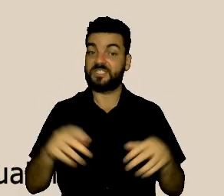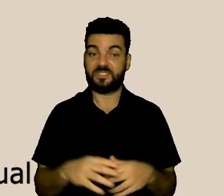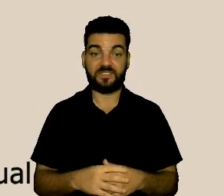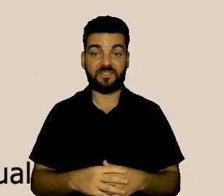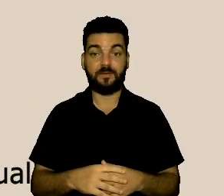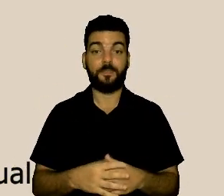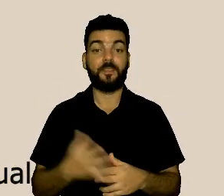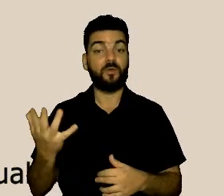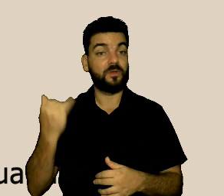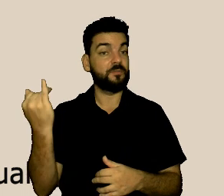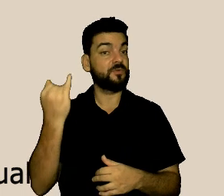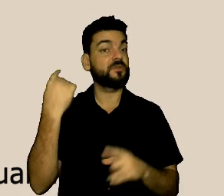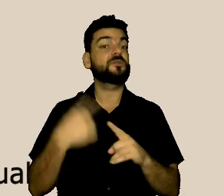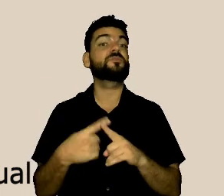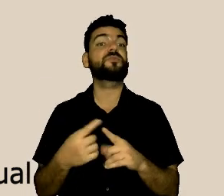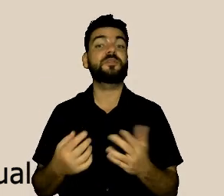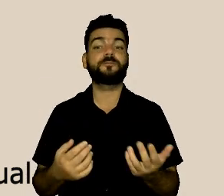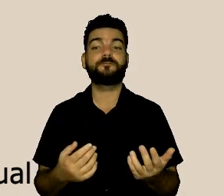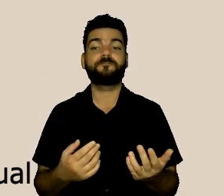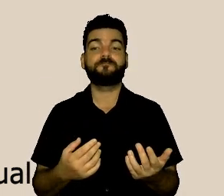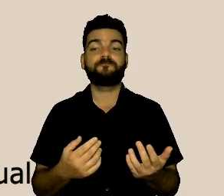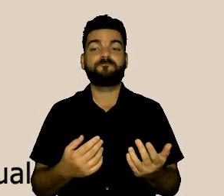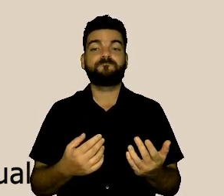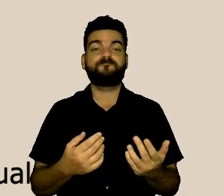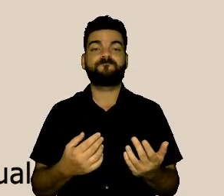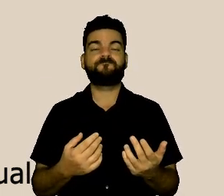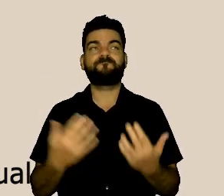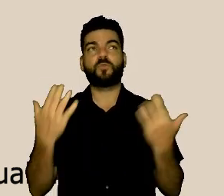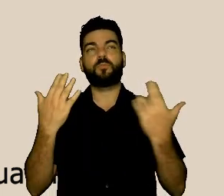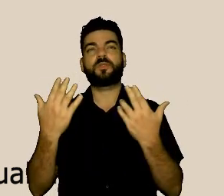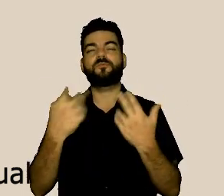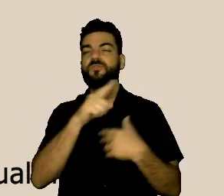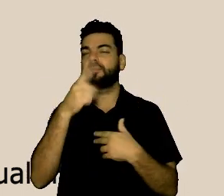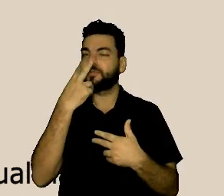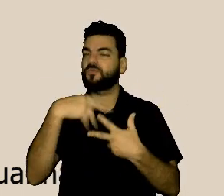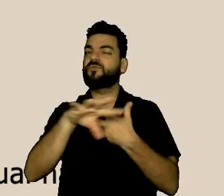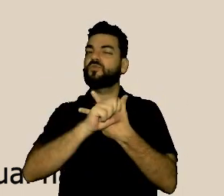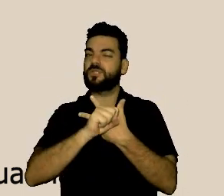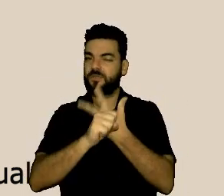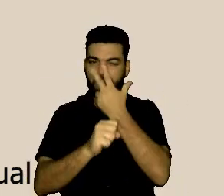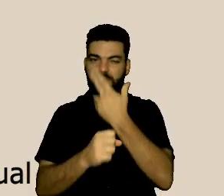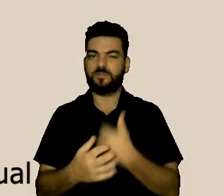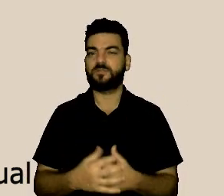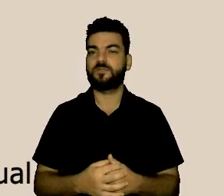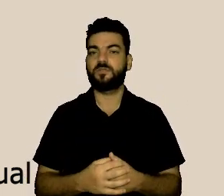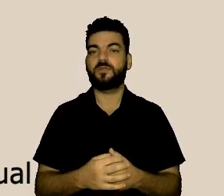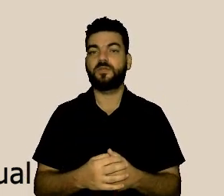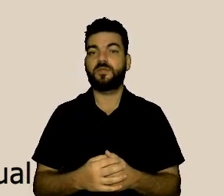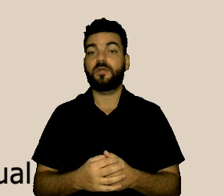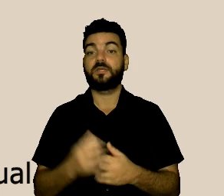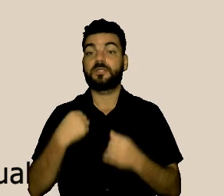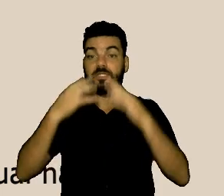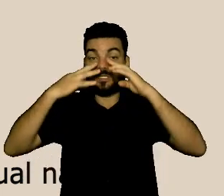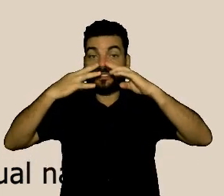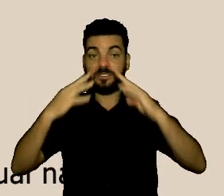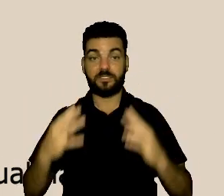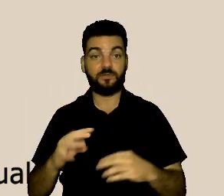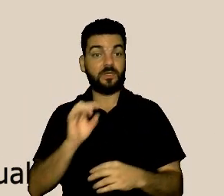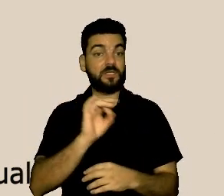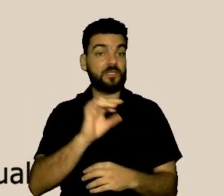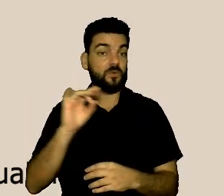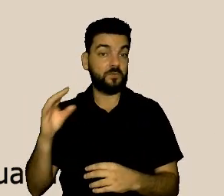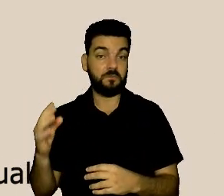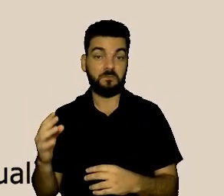uma ouvidoria externa, ouvindo os cidadãos, cidadãs, que por ventura